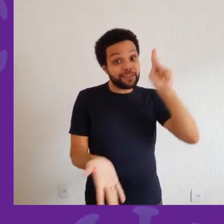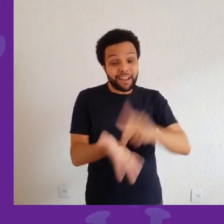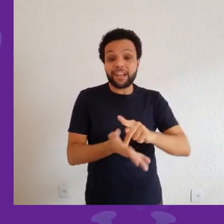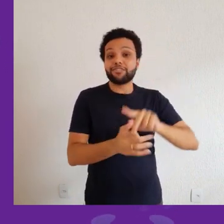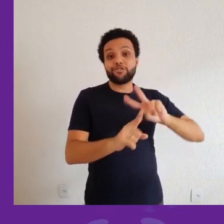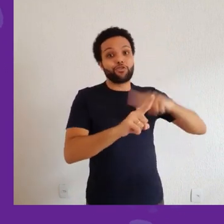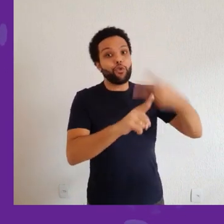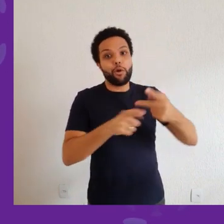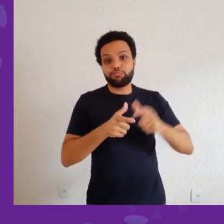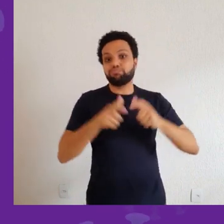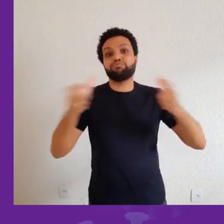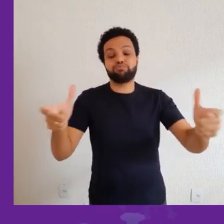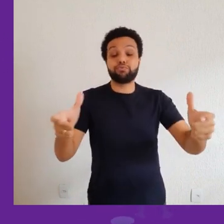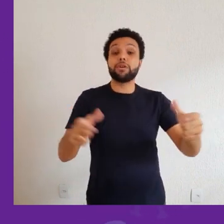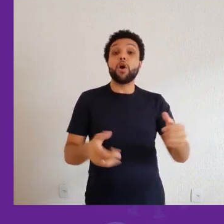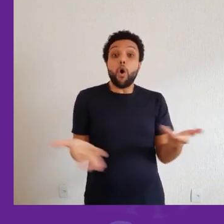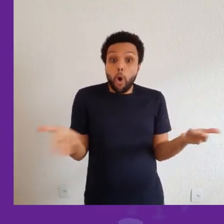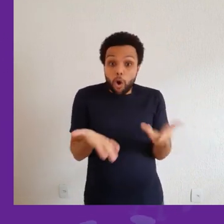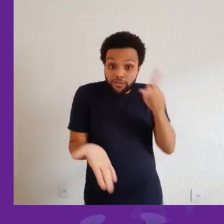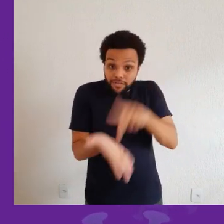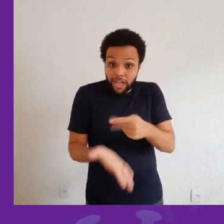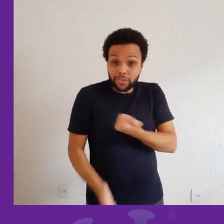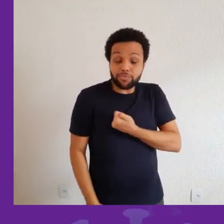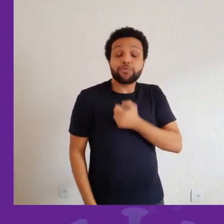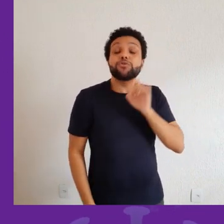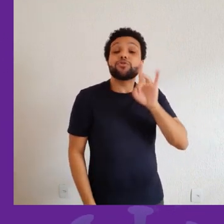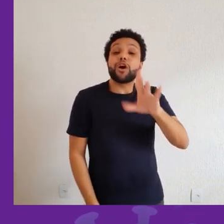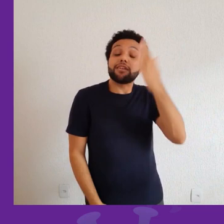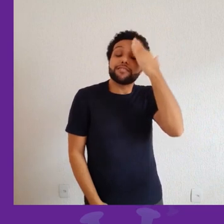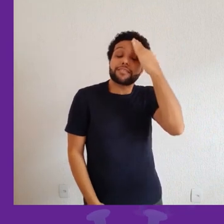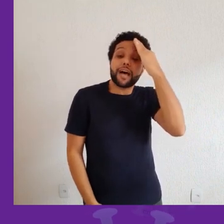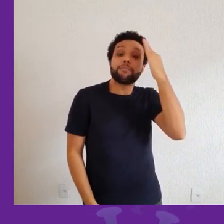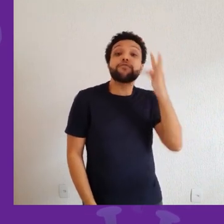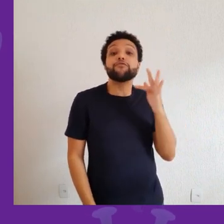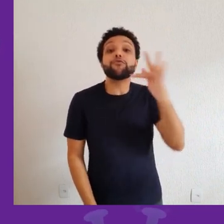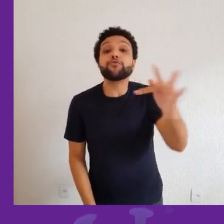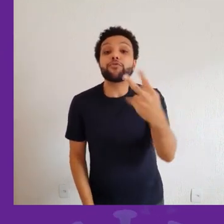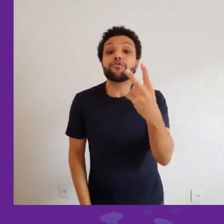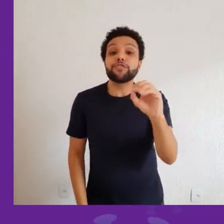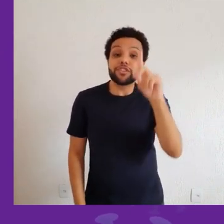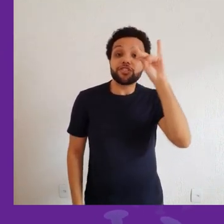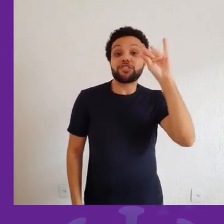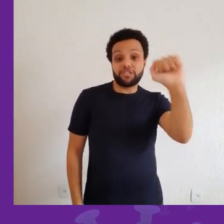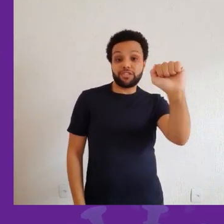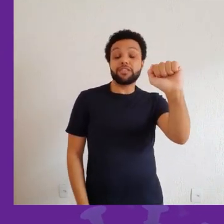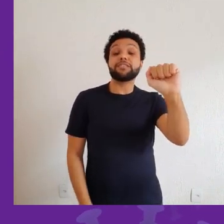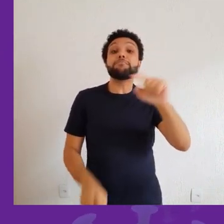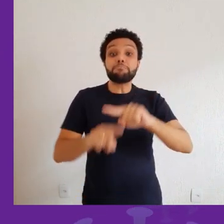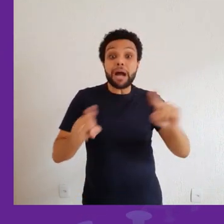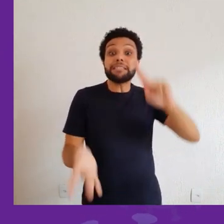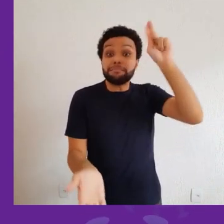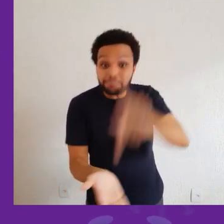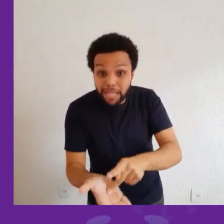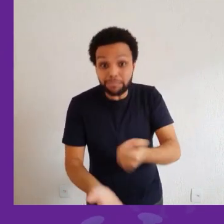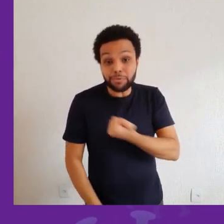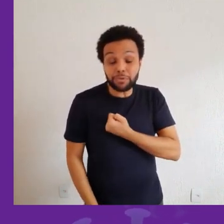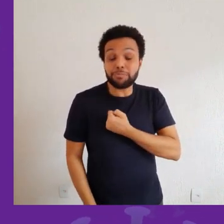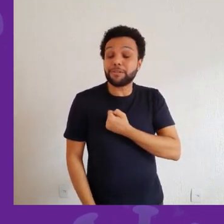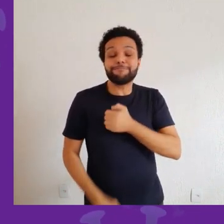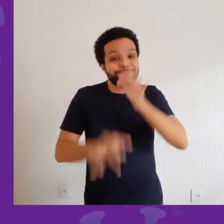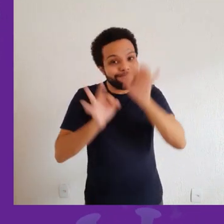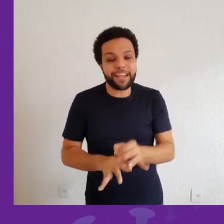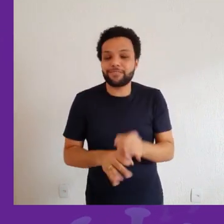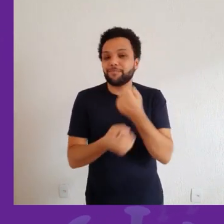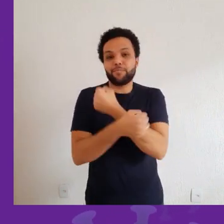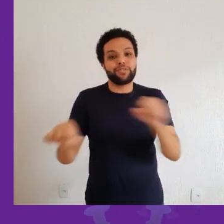daqui a 15, 20 dias, ainda assim, de maneira subnotificada. Então, realmente, fazer essa